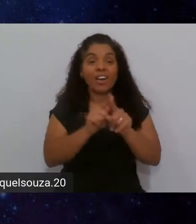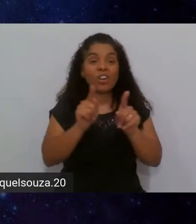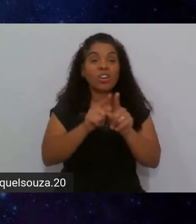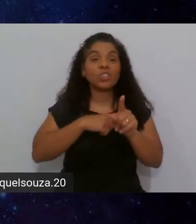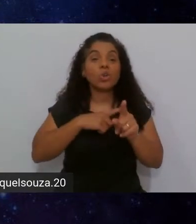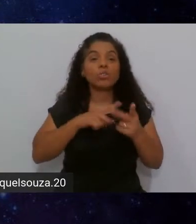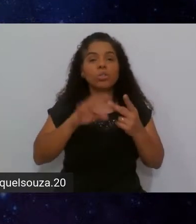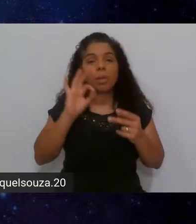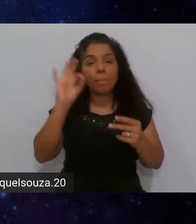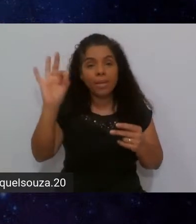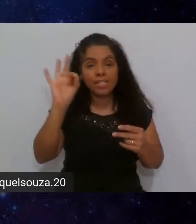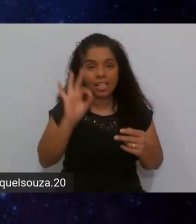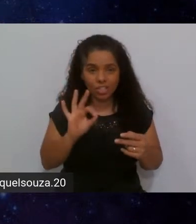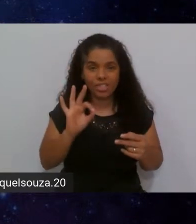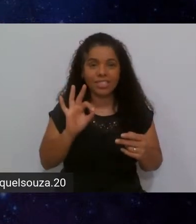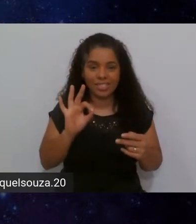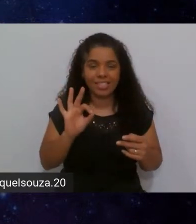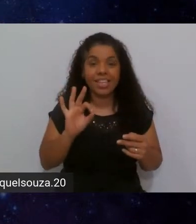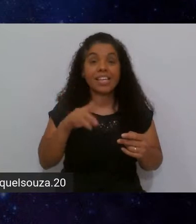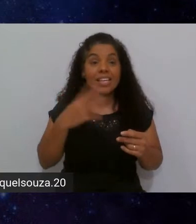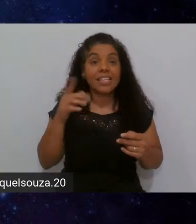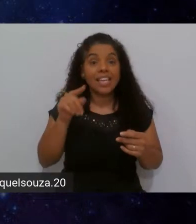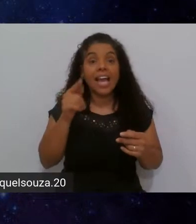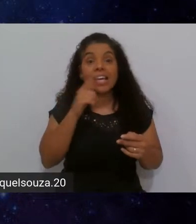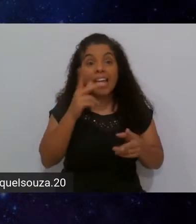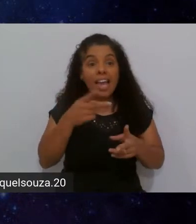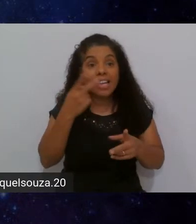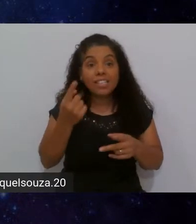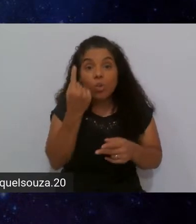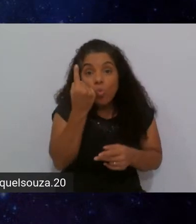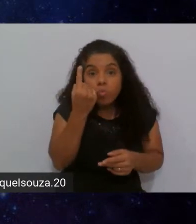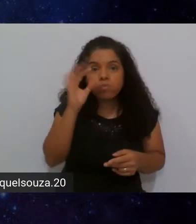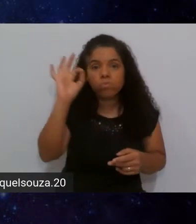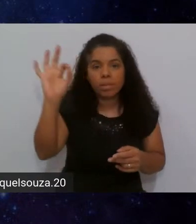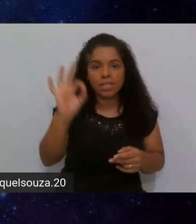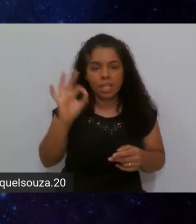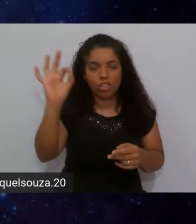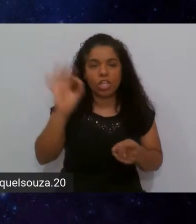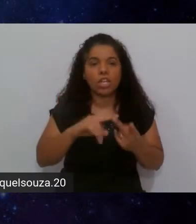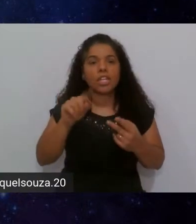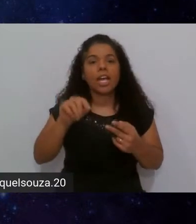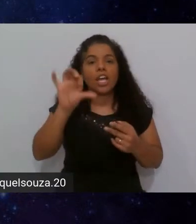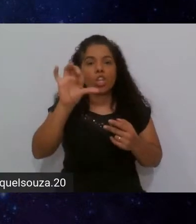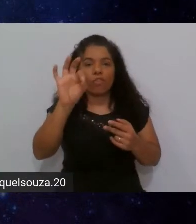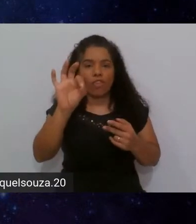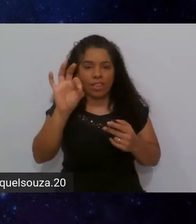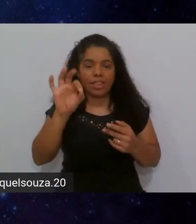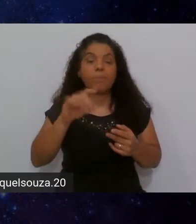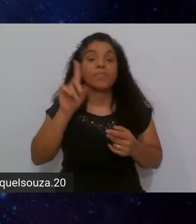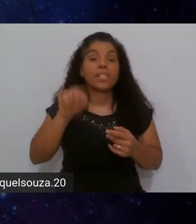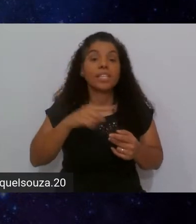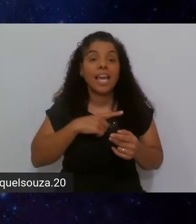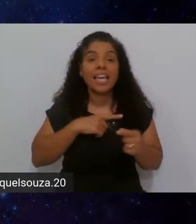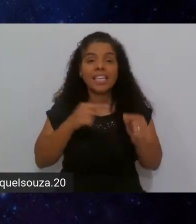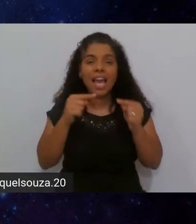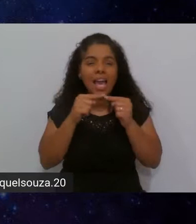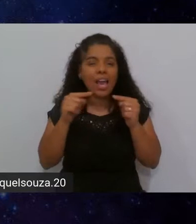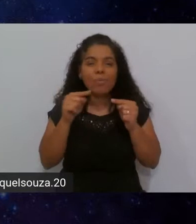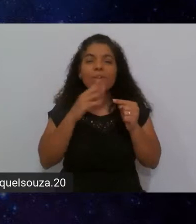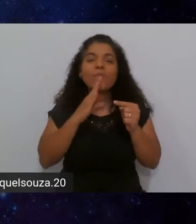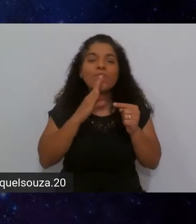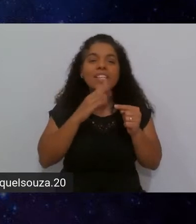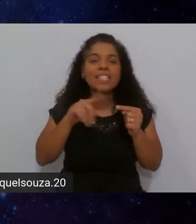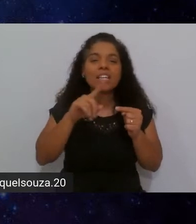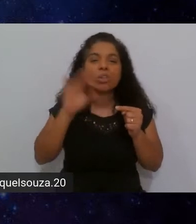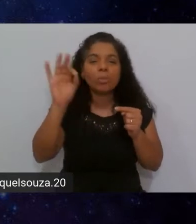percentis e aí ela citou um percentil que é o percentil de 90 que é uma linha muito conhecida ali o